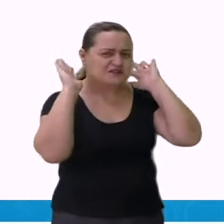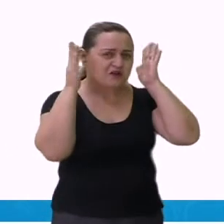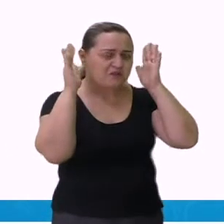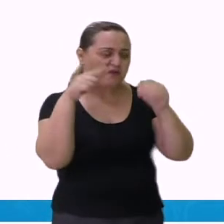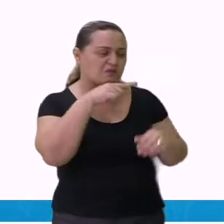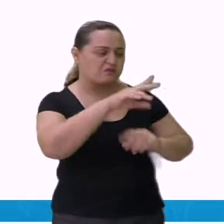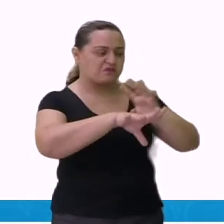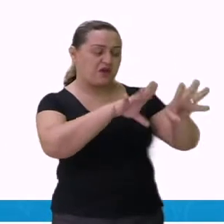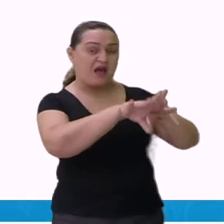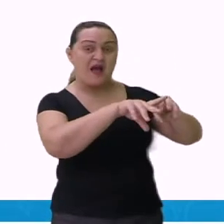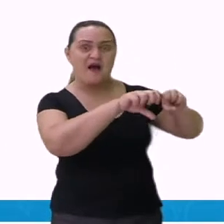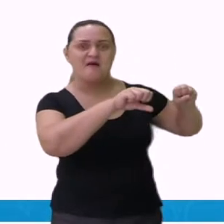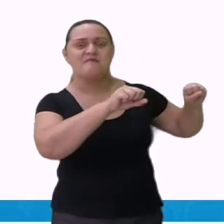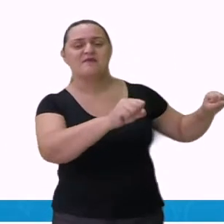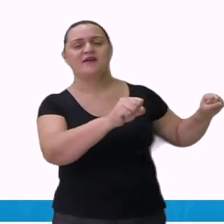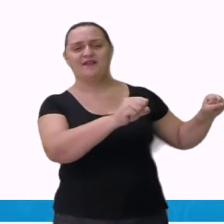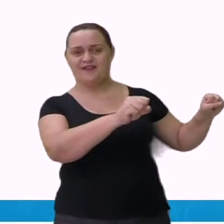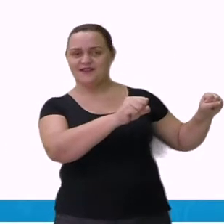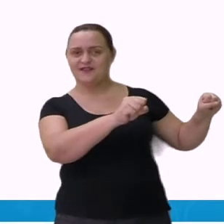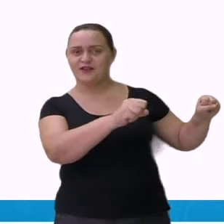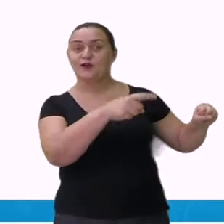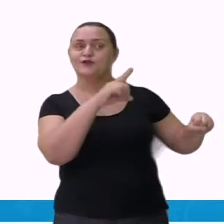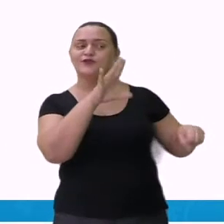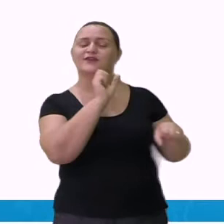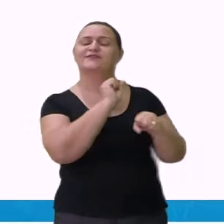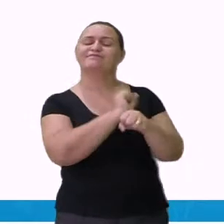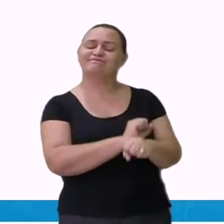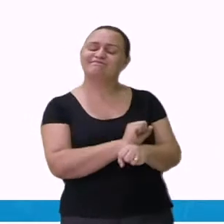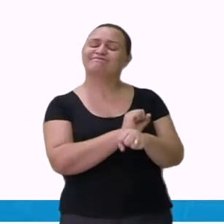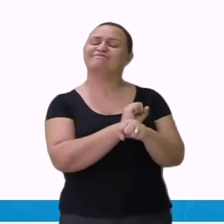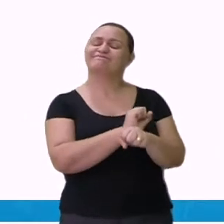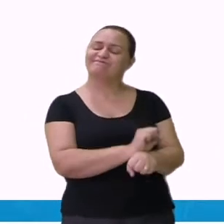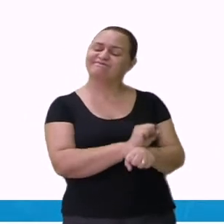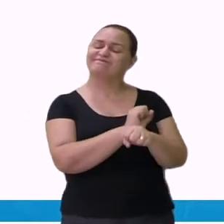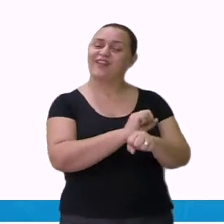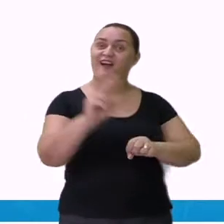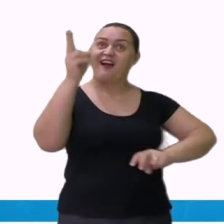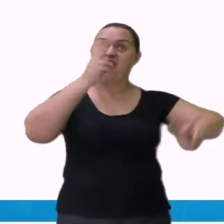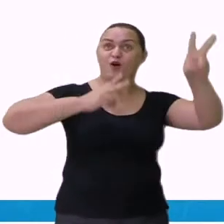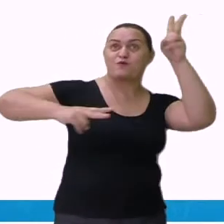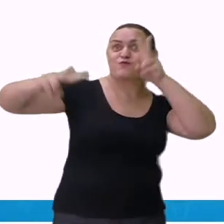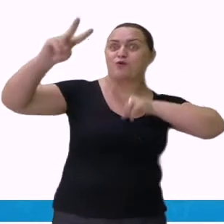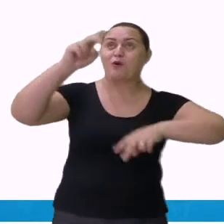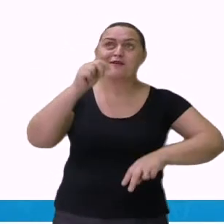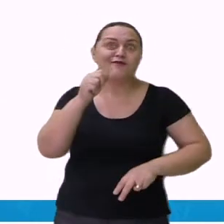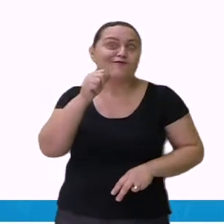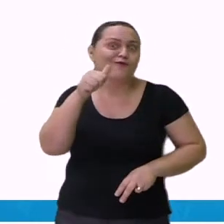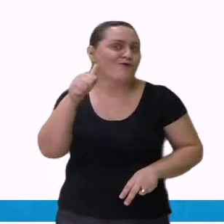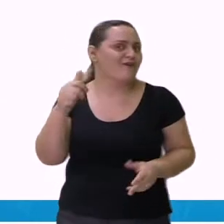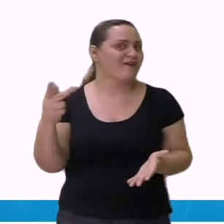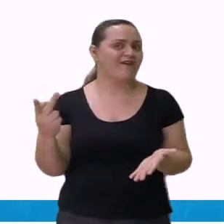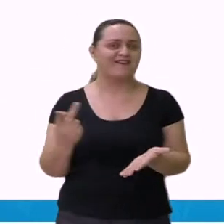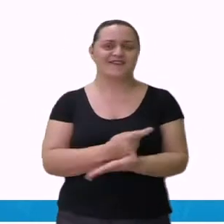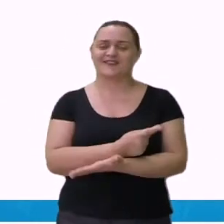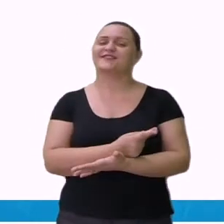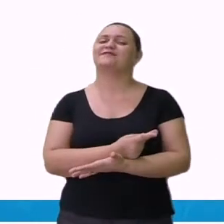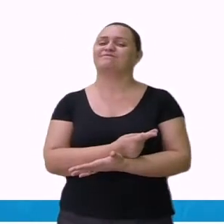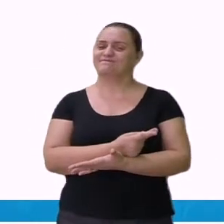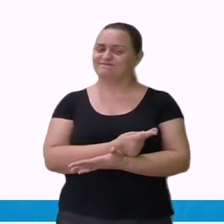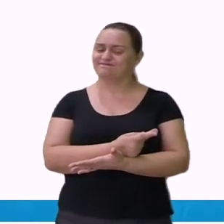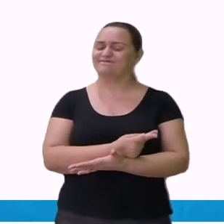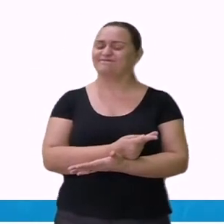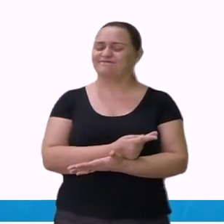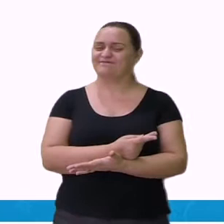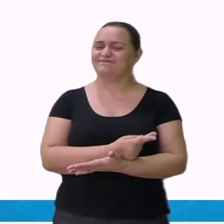satisfeita. À espera da ventania que nunca haveria desaparecer.